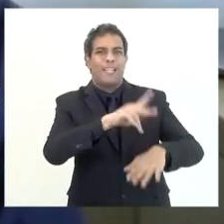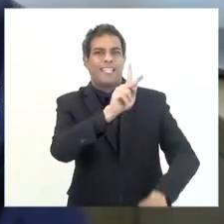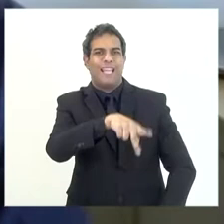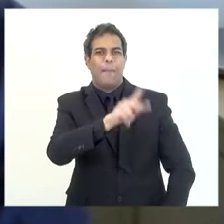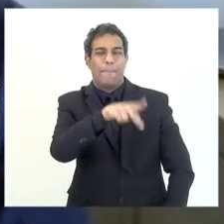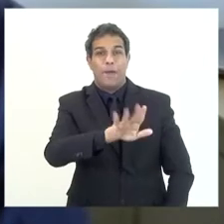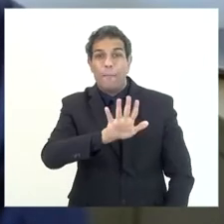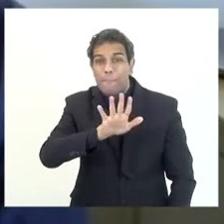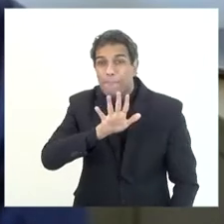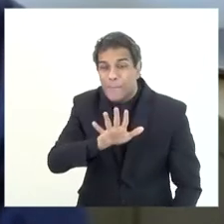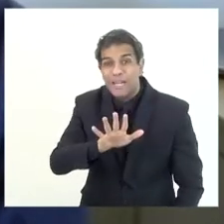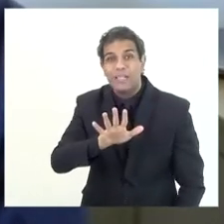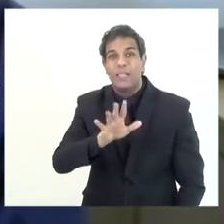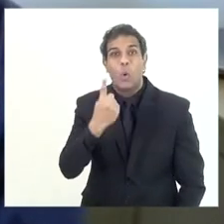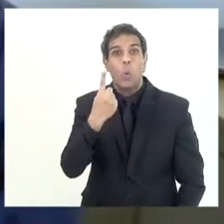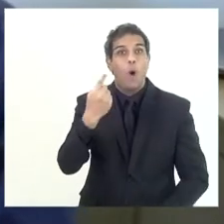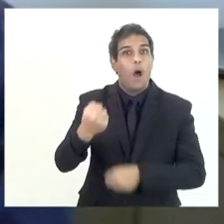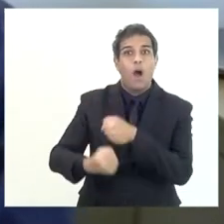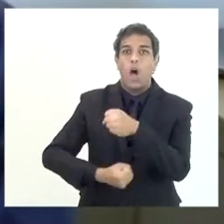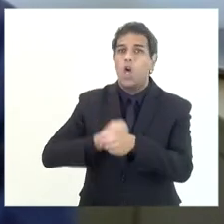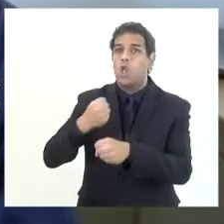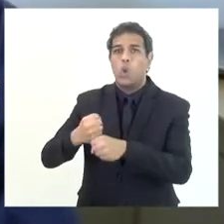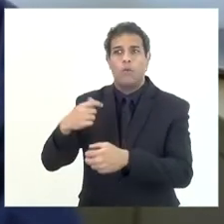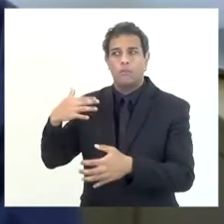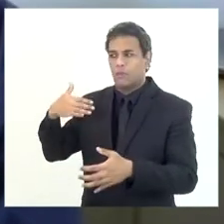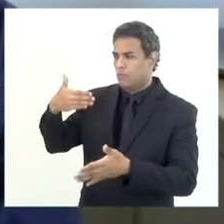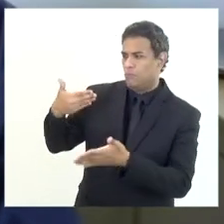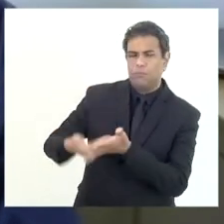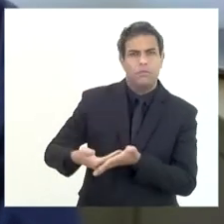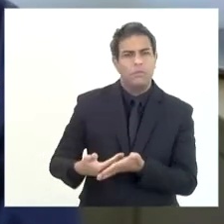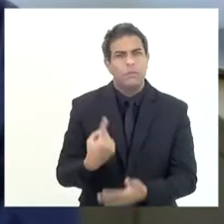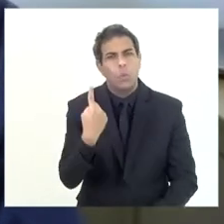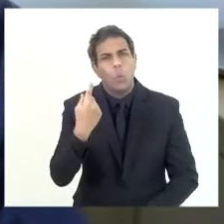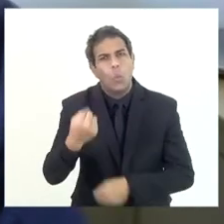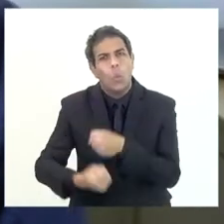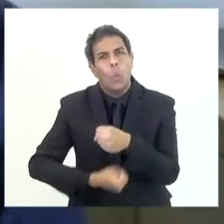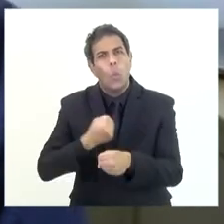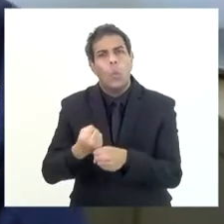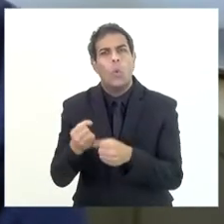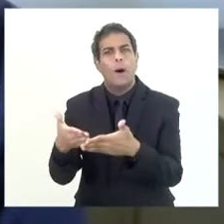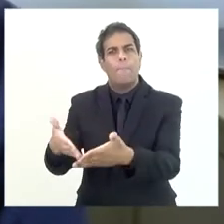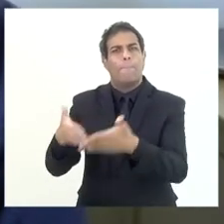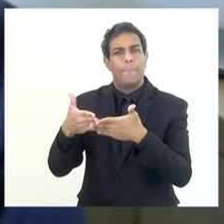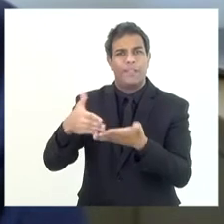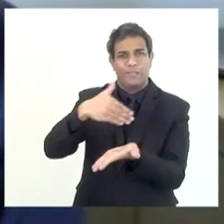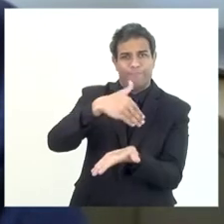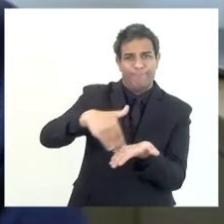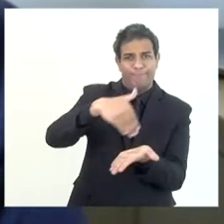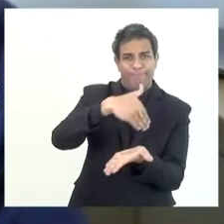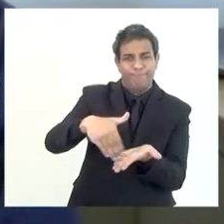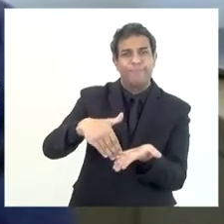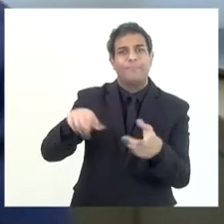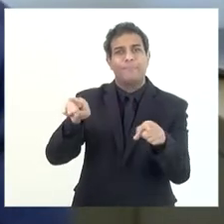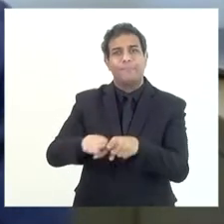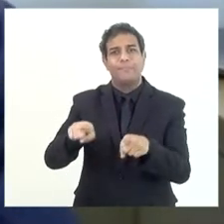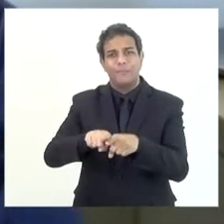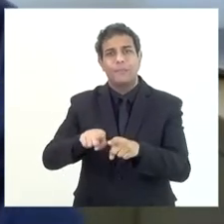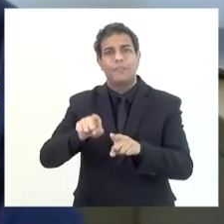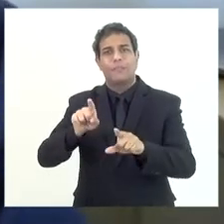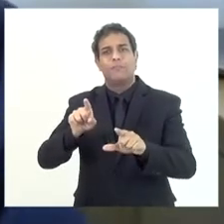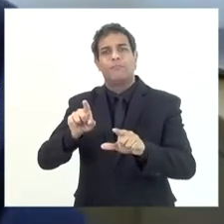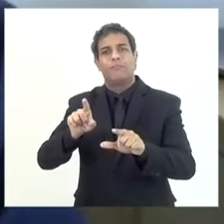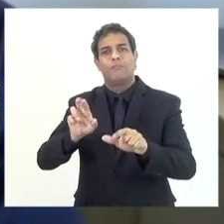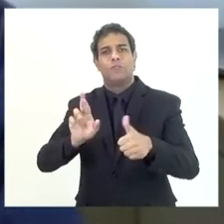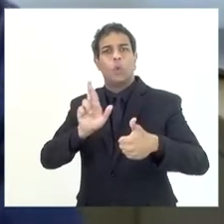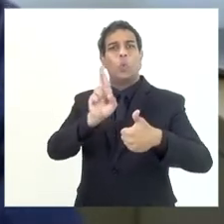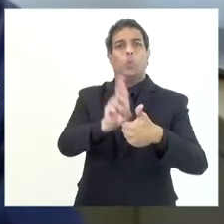Já tem um ano, um ano que eu pedi à Fazenda e à Procuradoria que me